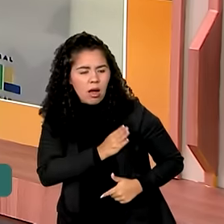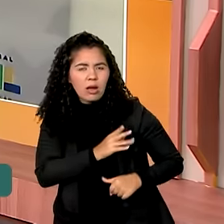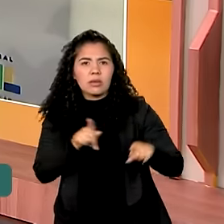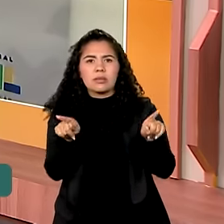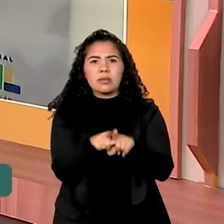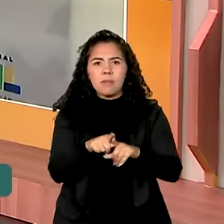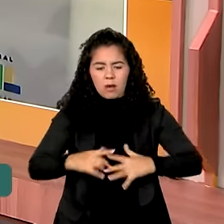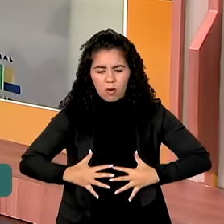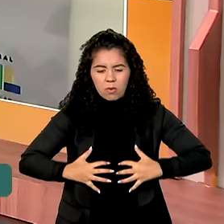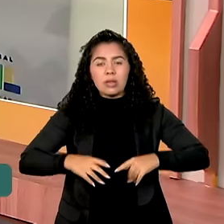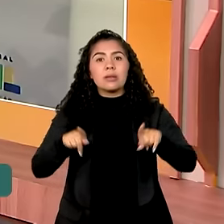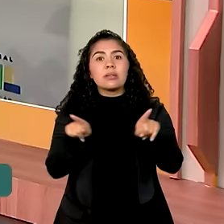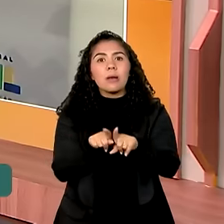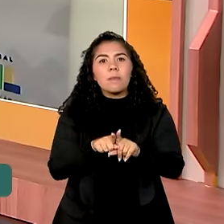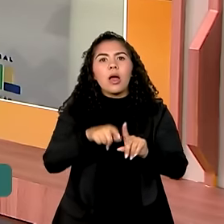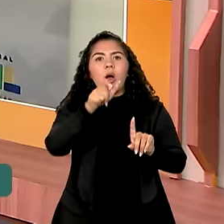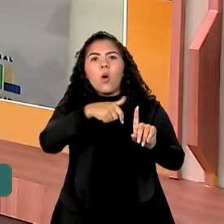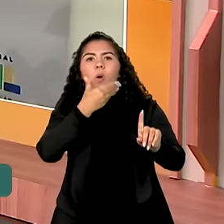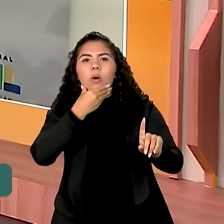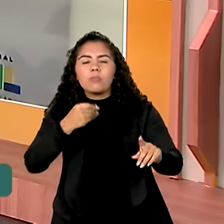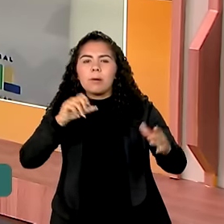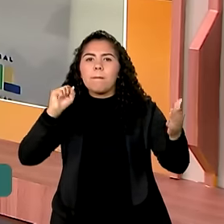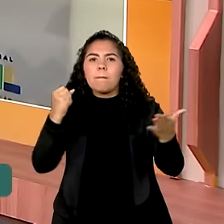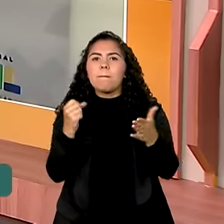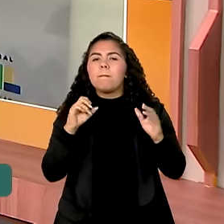homens serem mais vítimas de violência, não é mesmo?